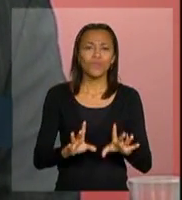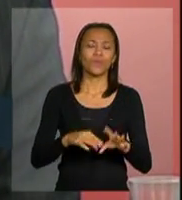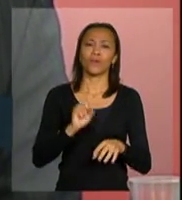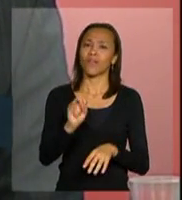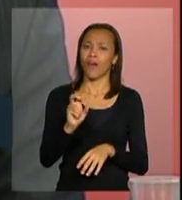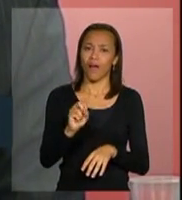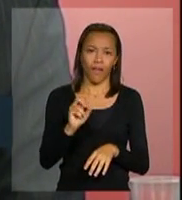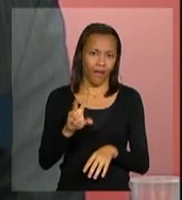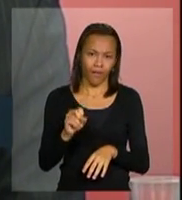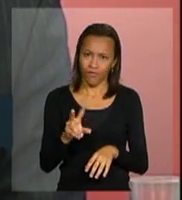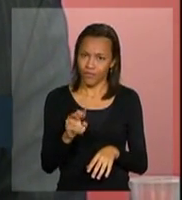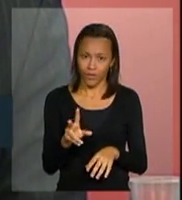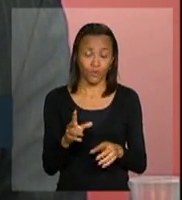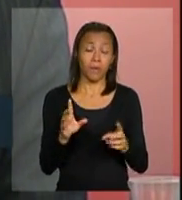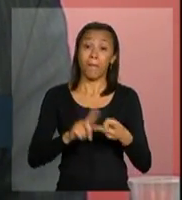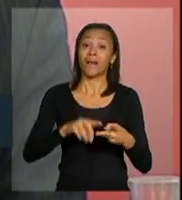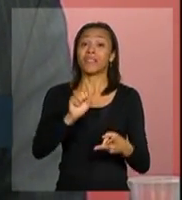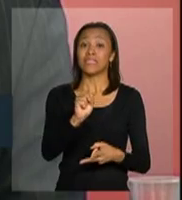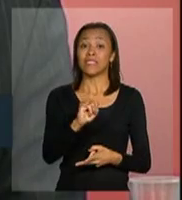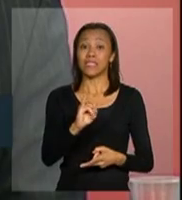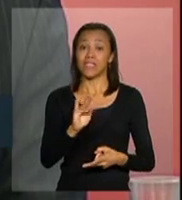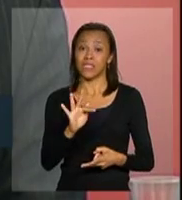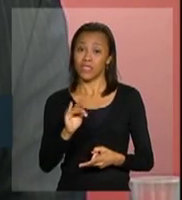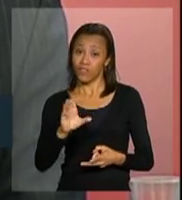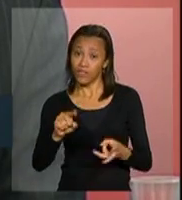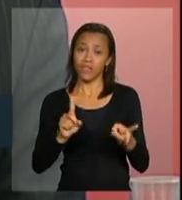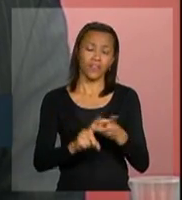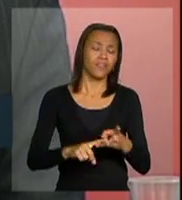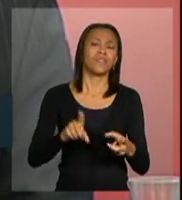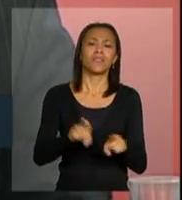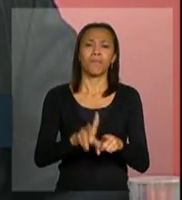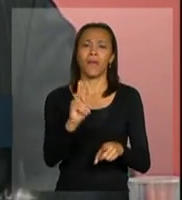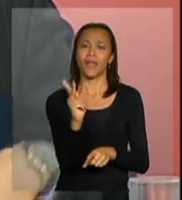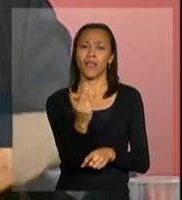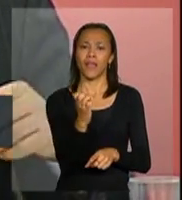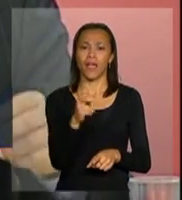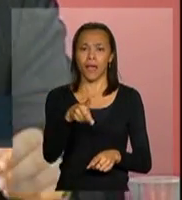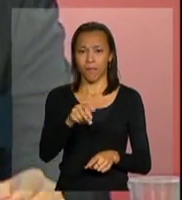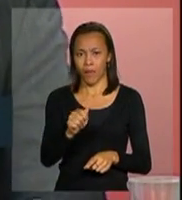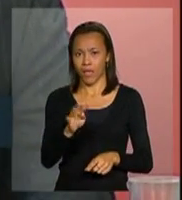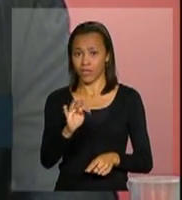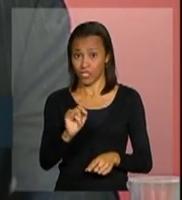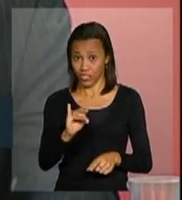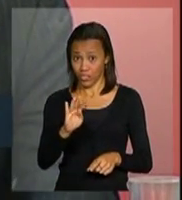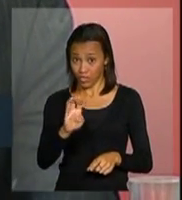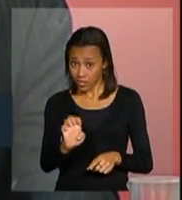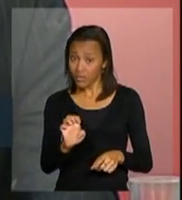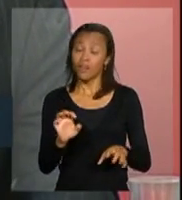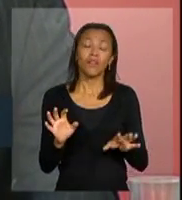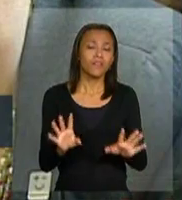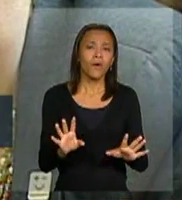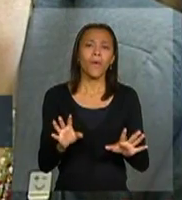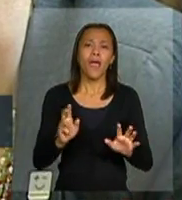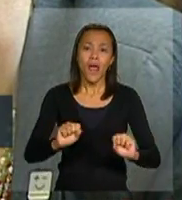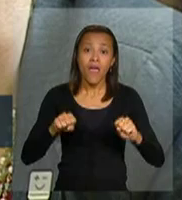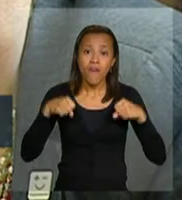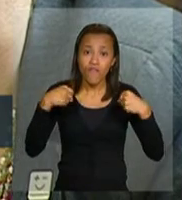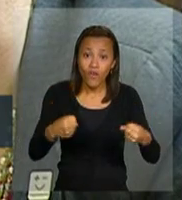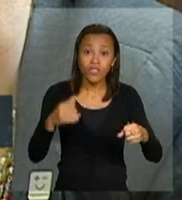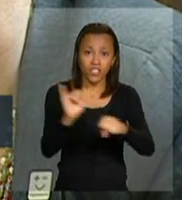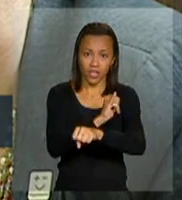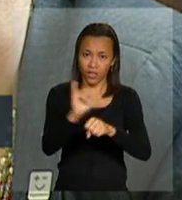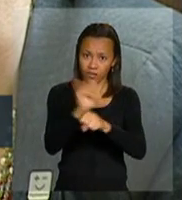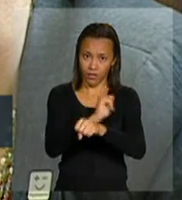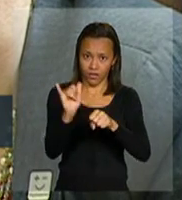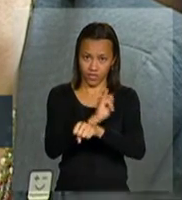virais, e da sífilis, e do conjunto das doenças sexualmente transmissíveis, mas, sobretudo, porque ela reforça a estratégia de